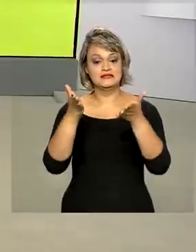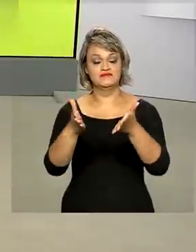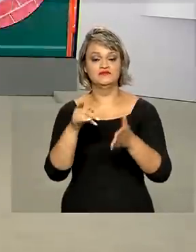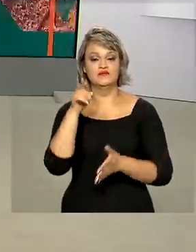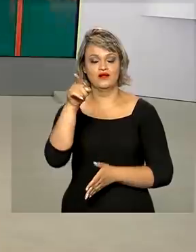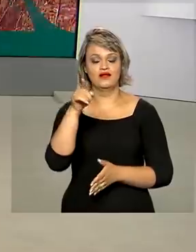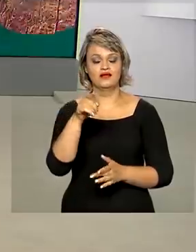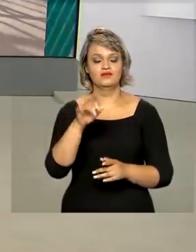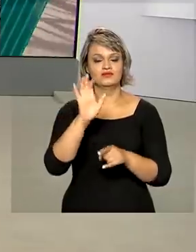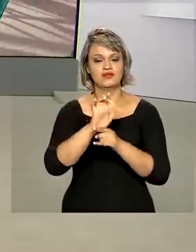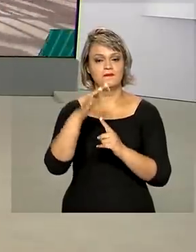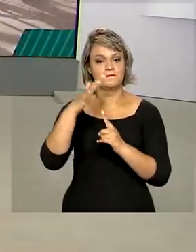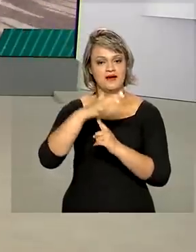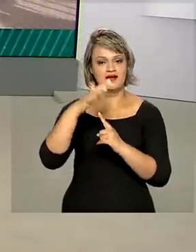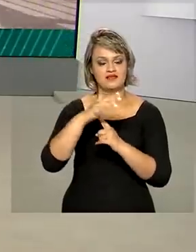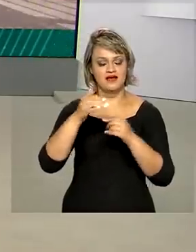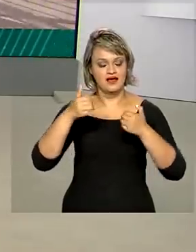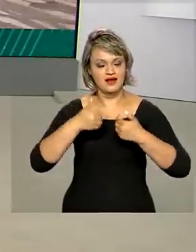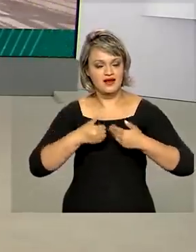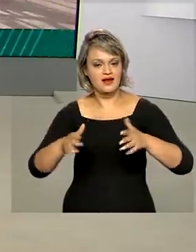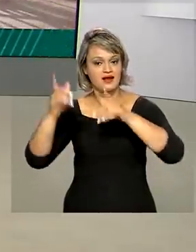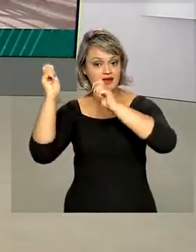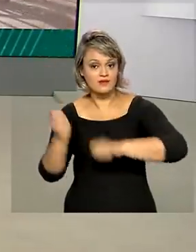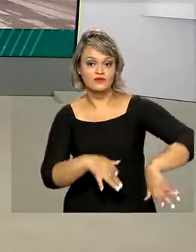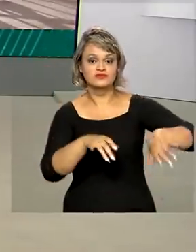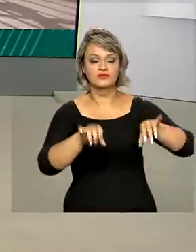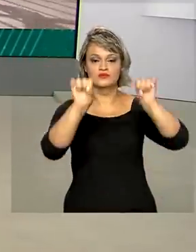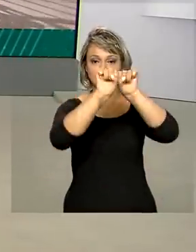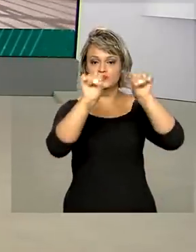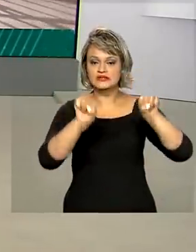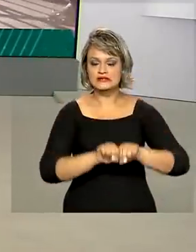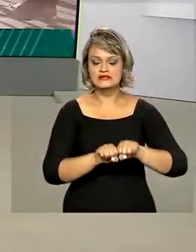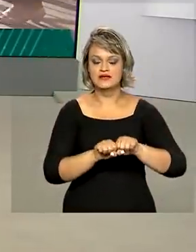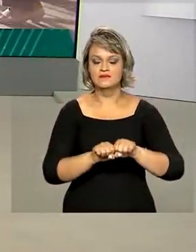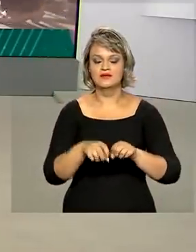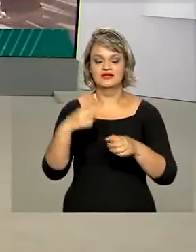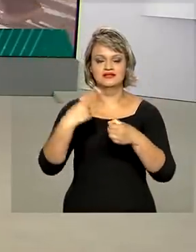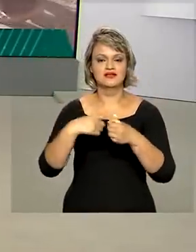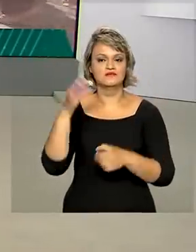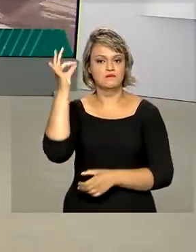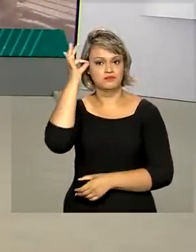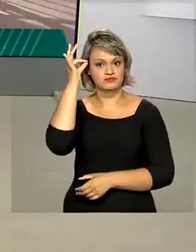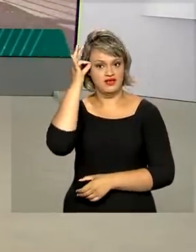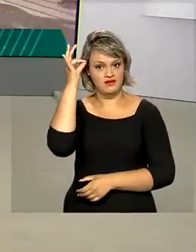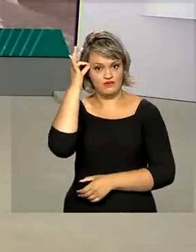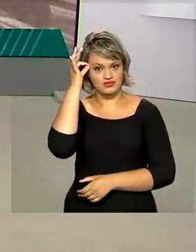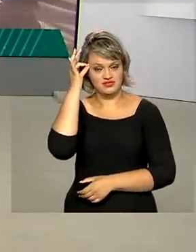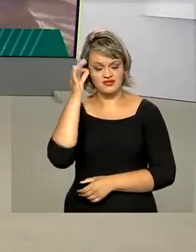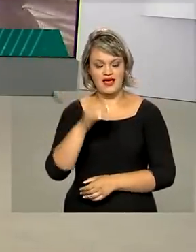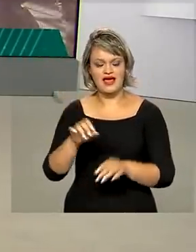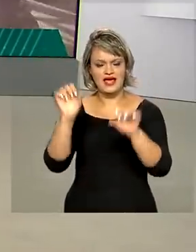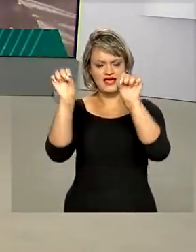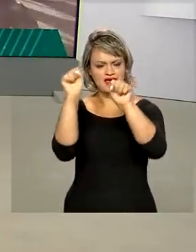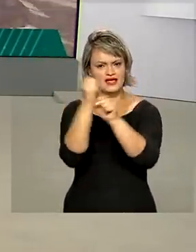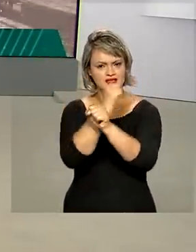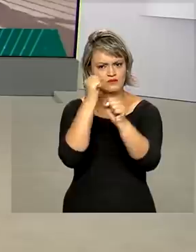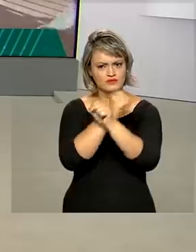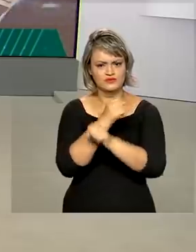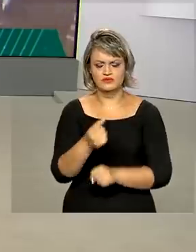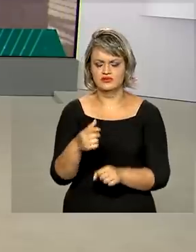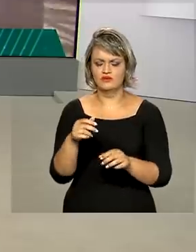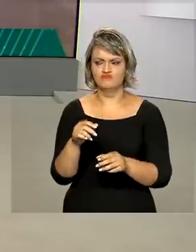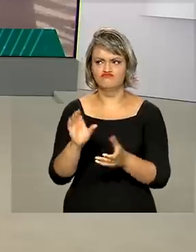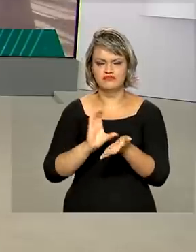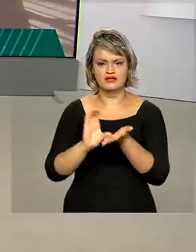no Paraná e participou da inauguração do sistema de abastecimento de água de Ponta Grossa. A obra recebeu quase 47